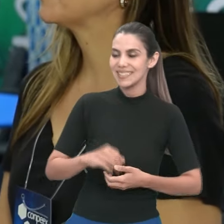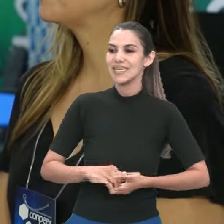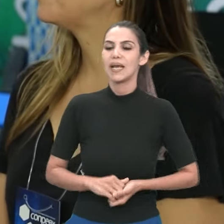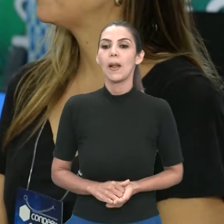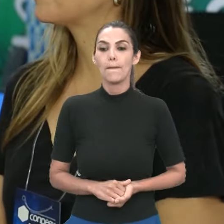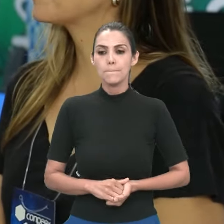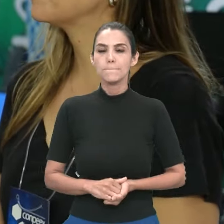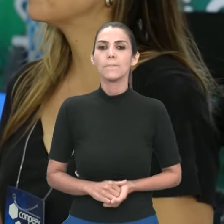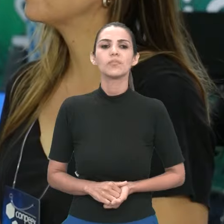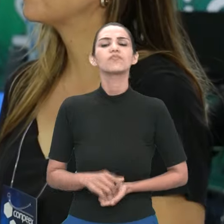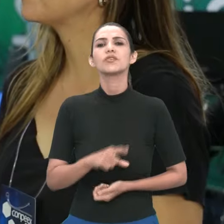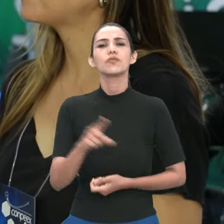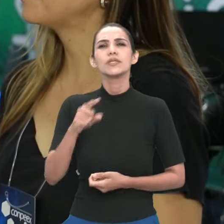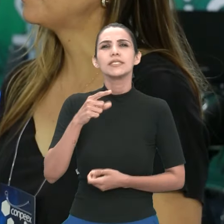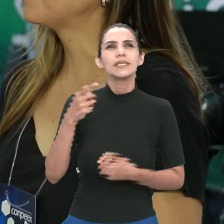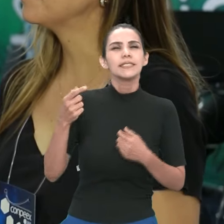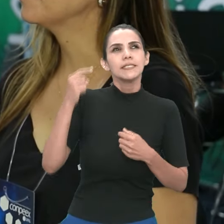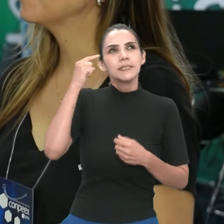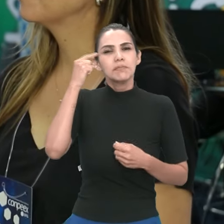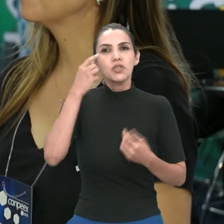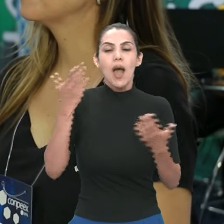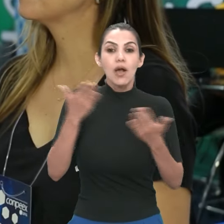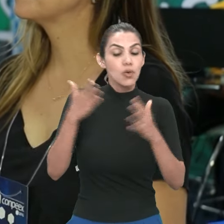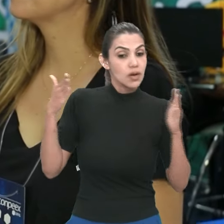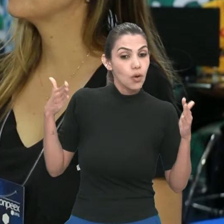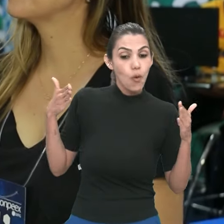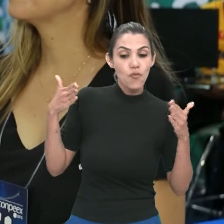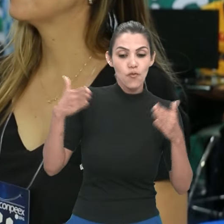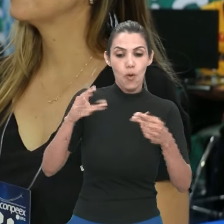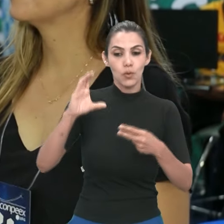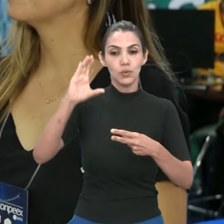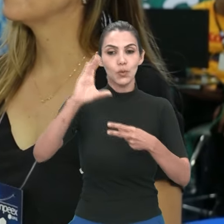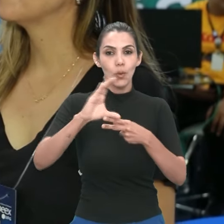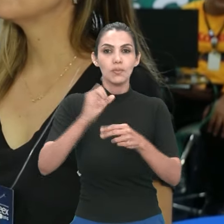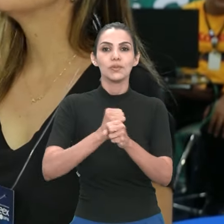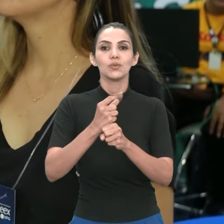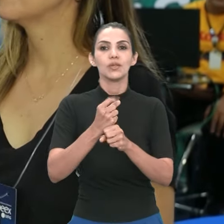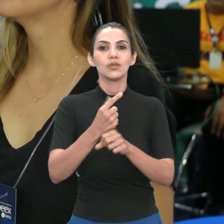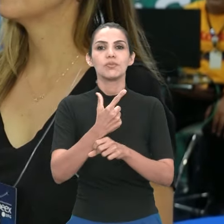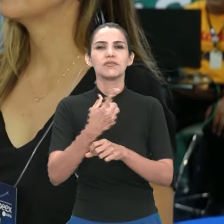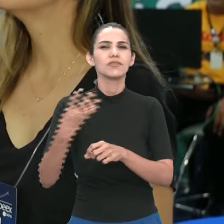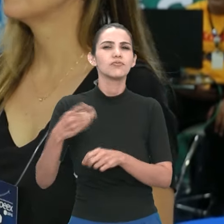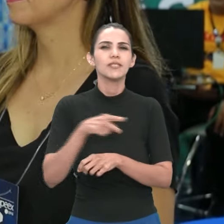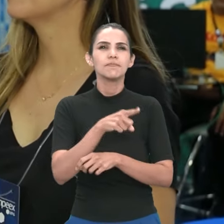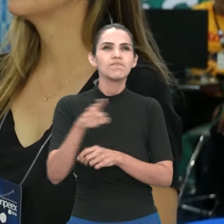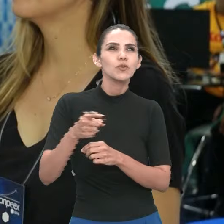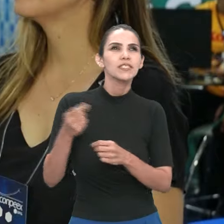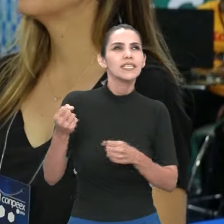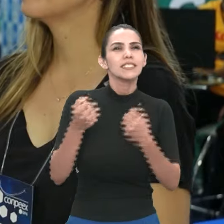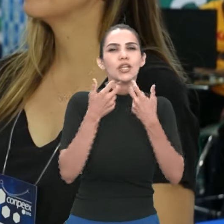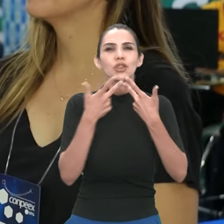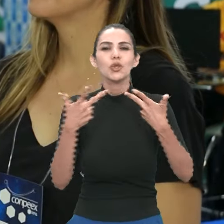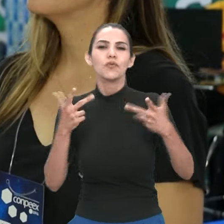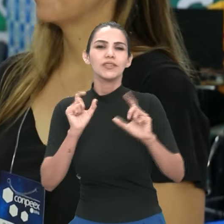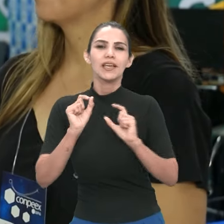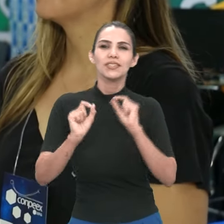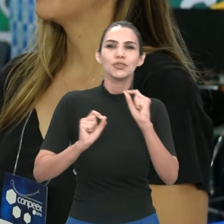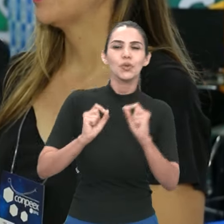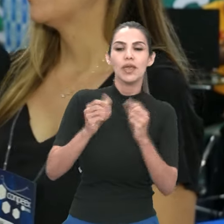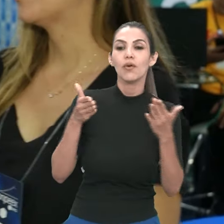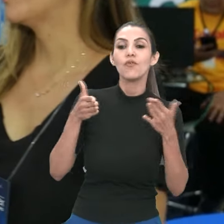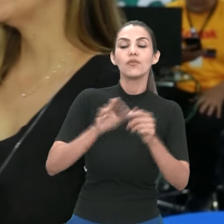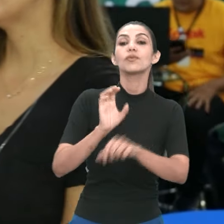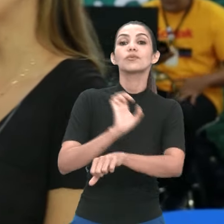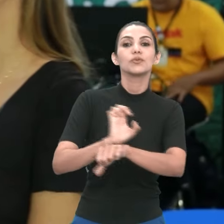O que vocês decidiram destacar nessa edição do Compex 2024? O que vocês trouxeram para conversar com o público?